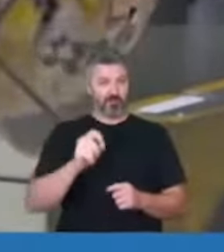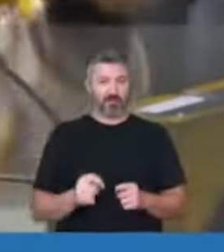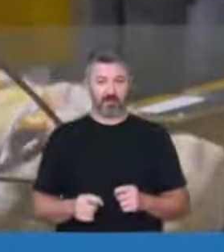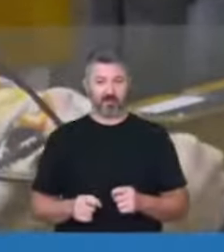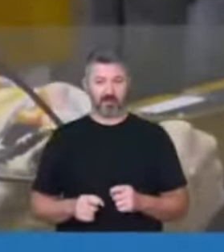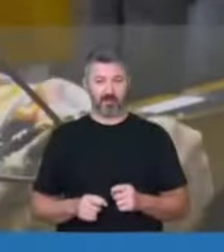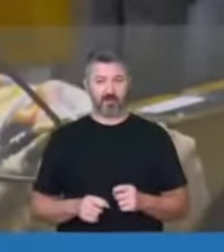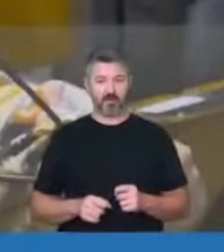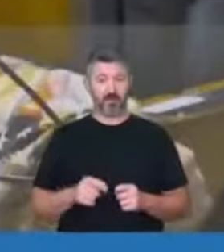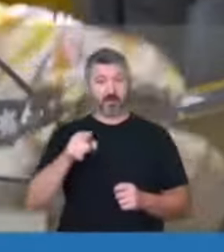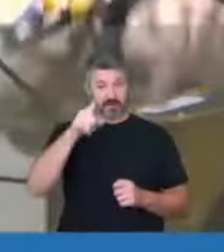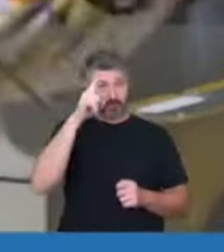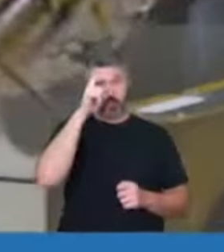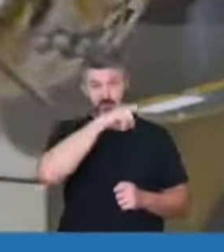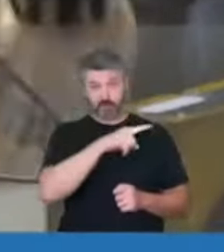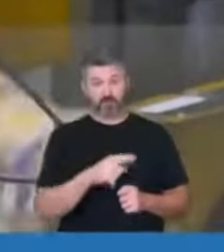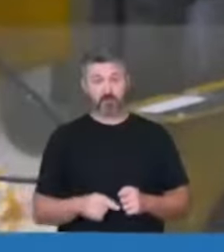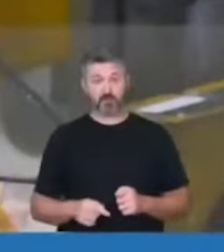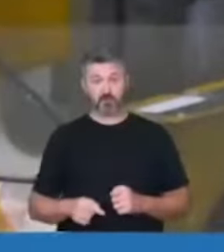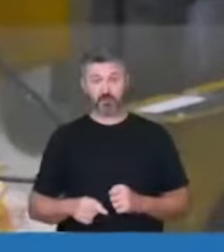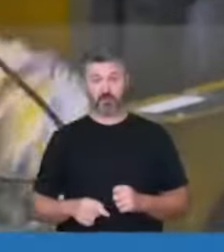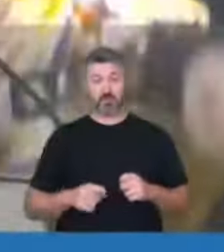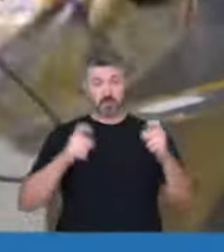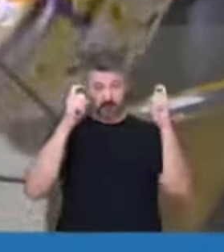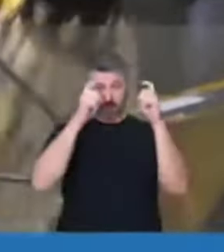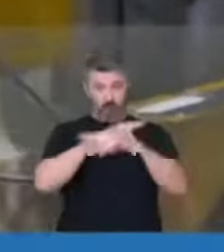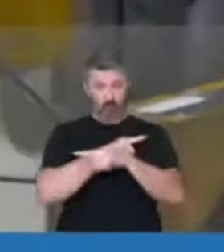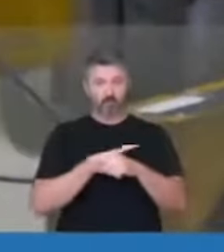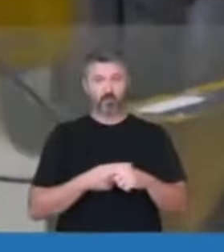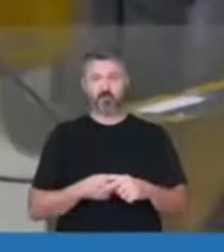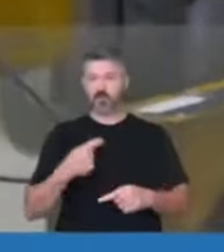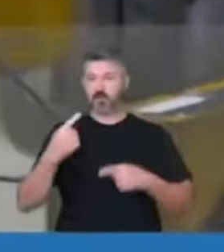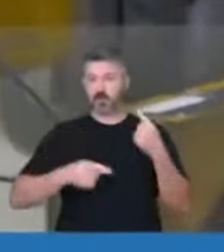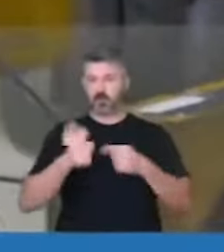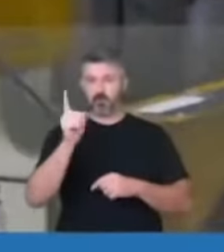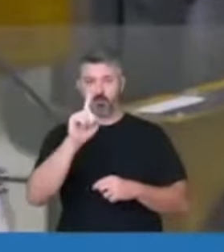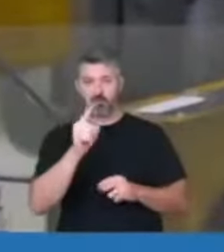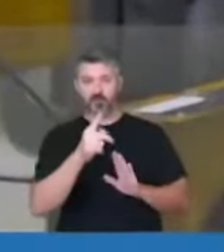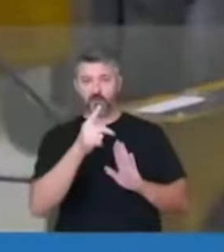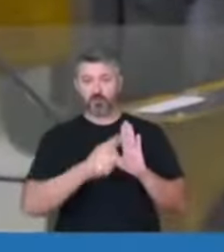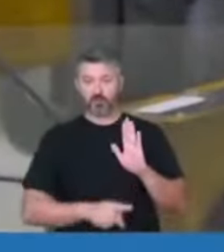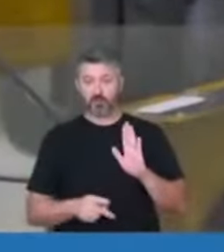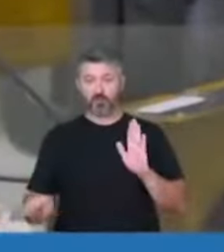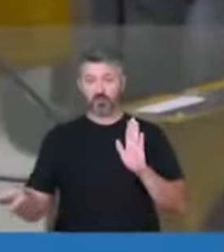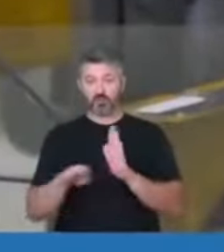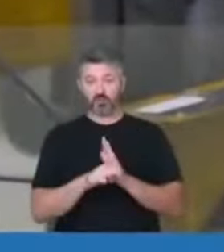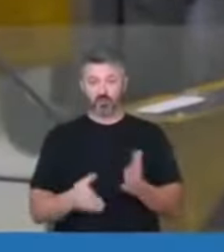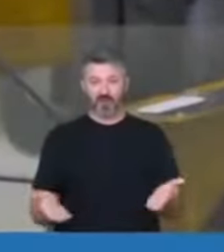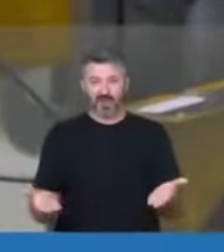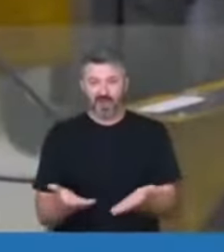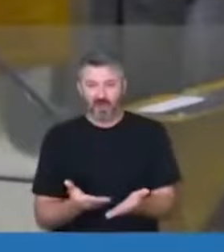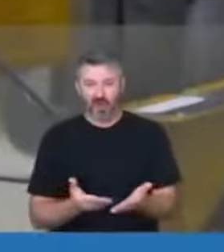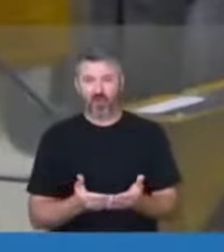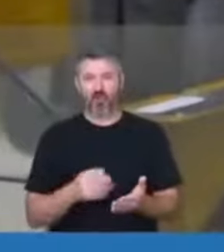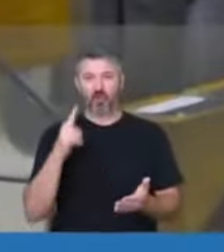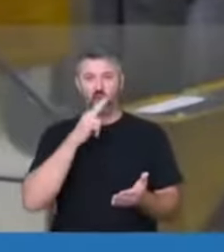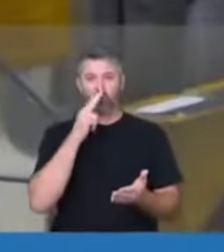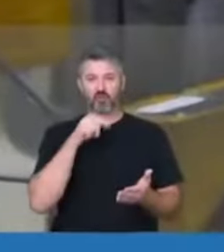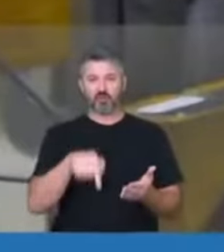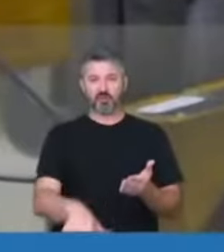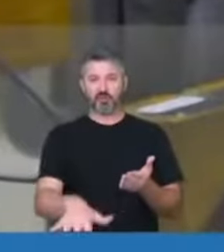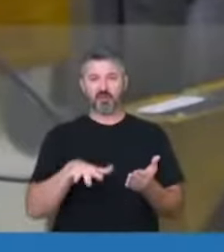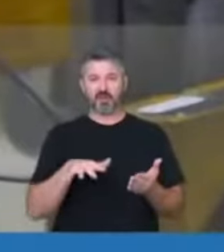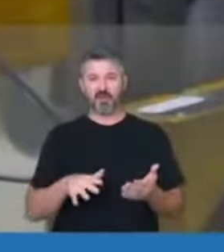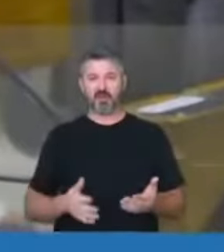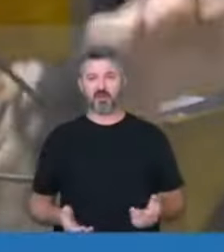pauta difícil, é uma pauta complexa, que não foi debatida. Um projeto que acabou de entrar ganhando urgência no plenário